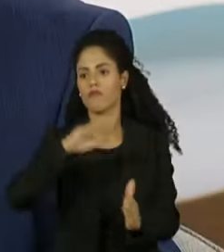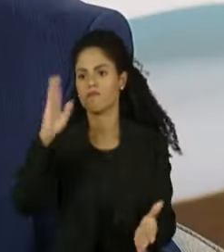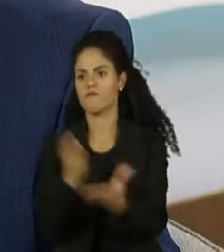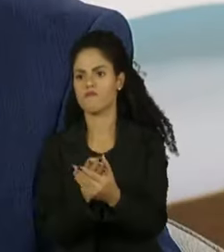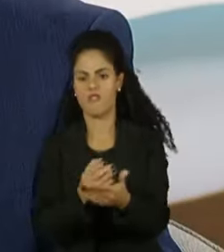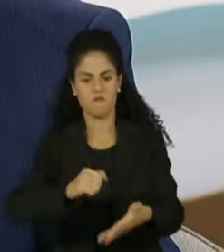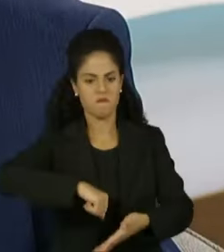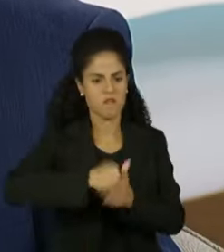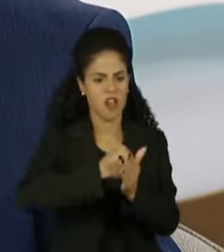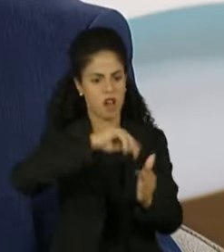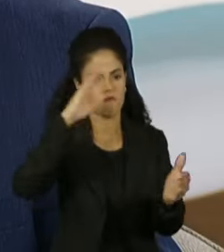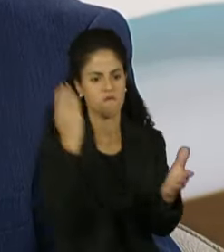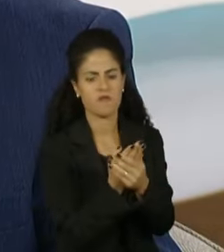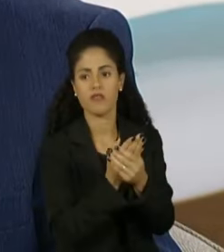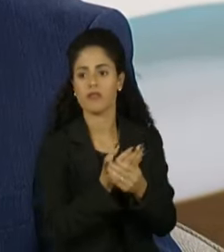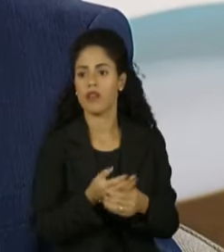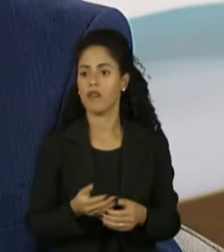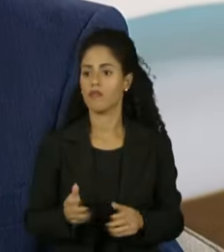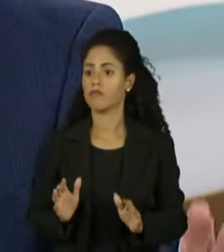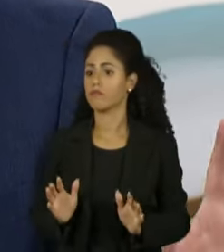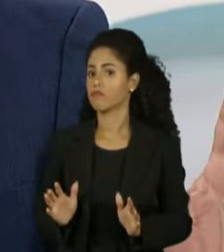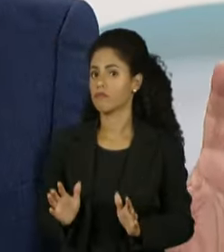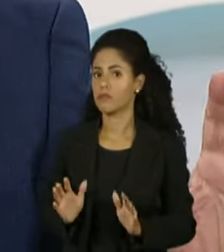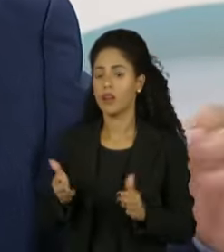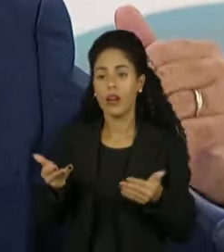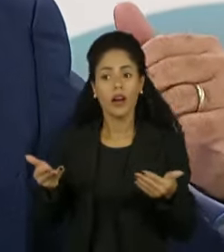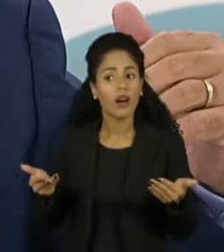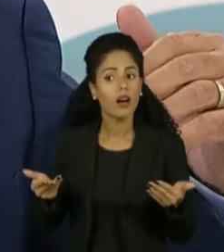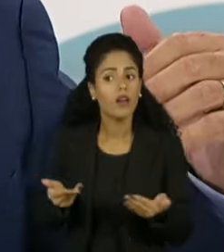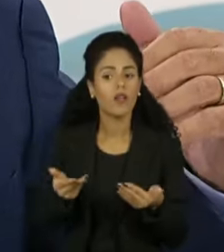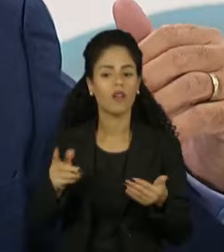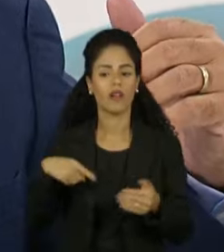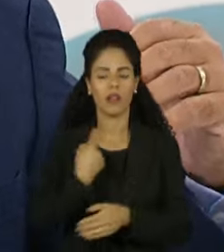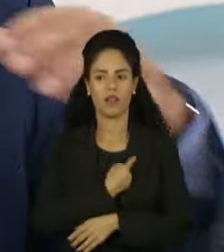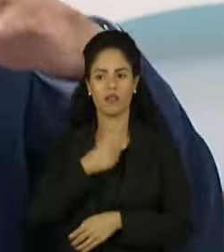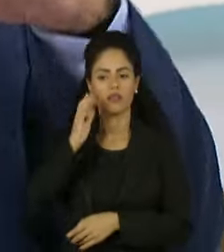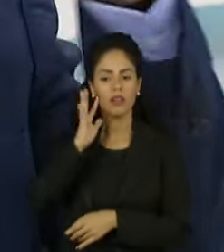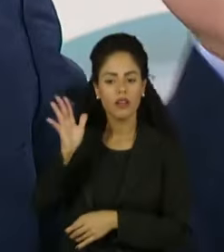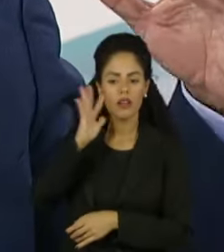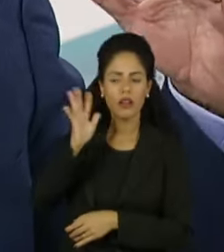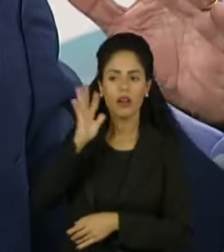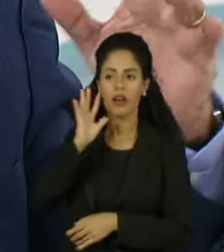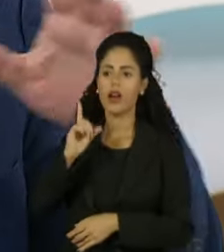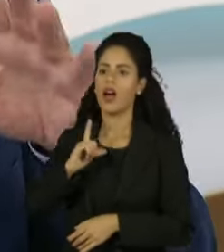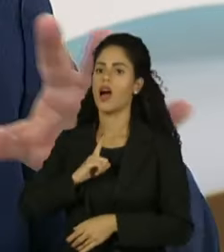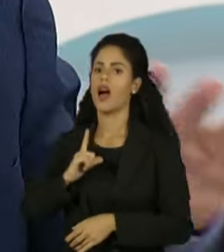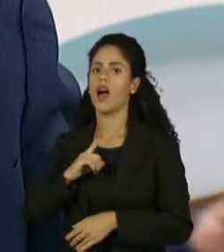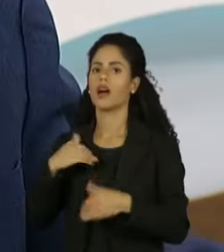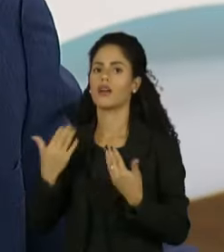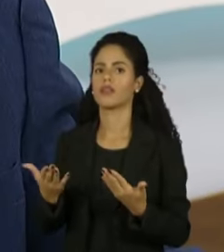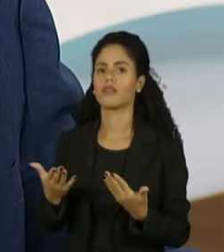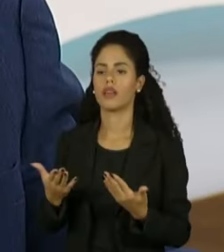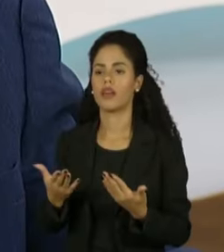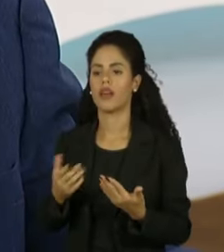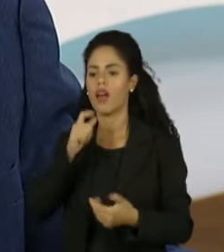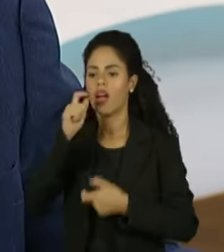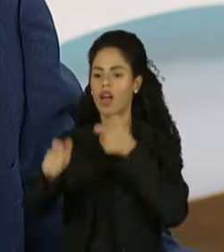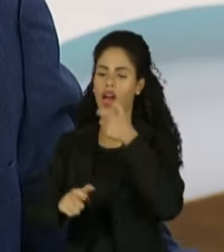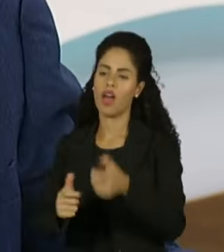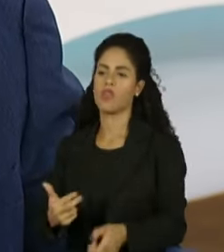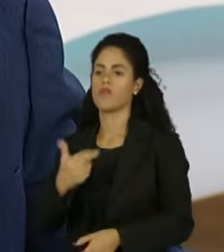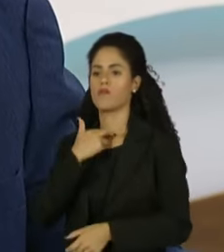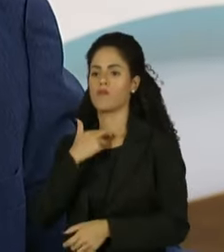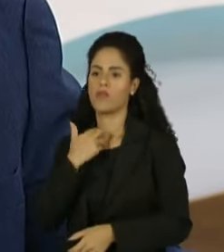porque a legislação me ampara para isso. Agora, não dá para a gente imaginar que existem seres do Olimpo que não podem ser atacados ou